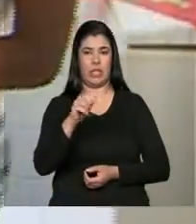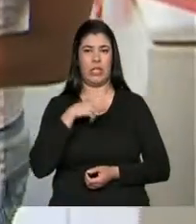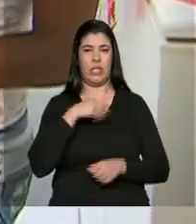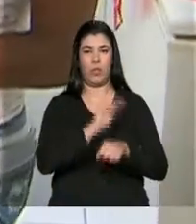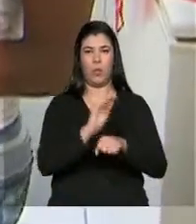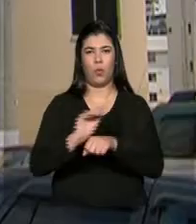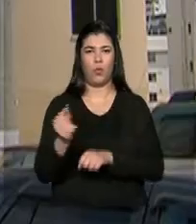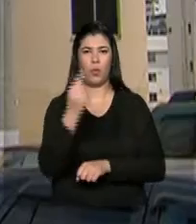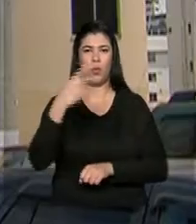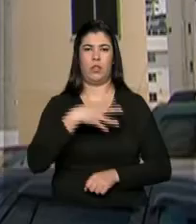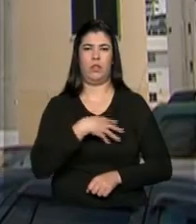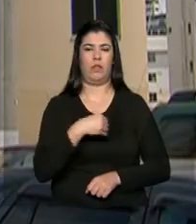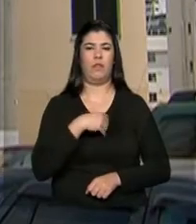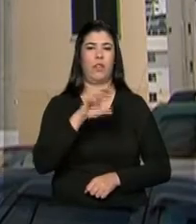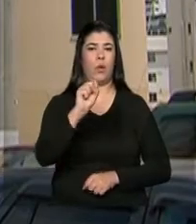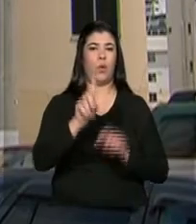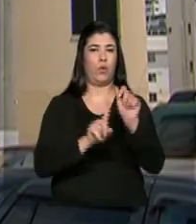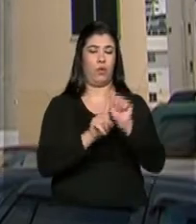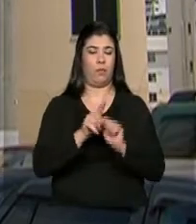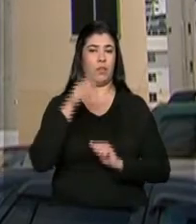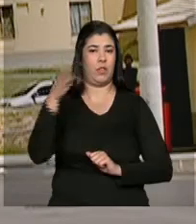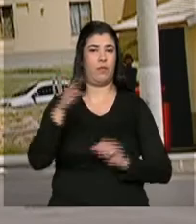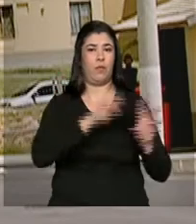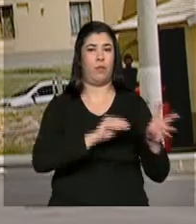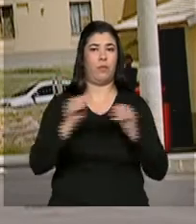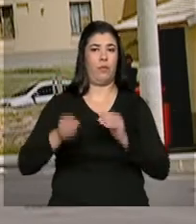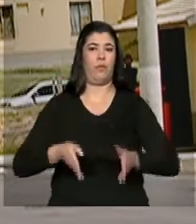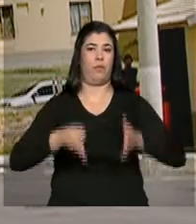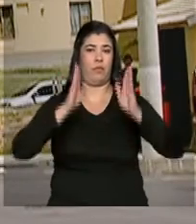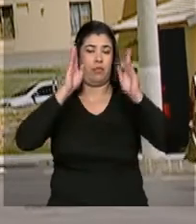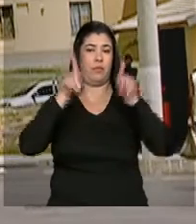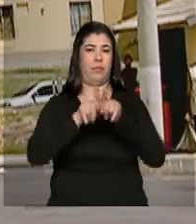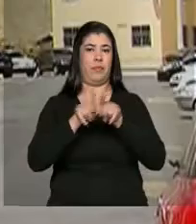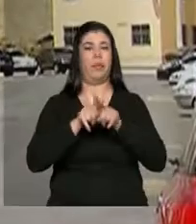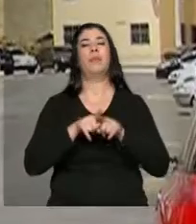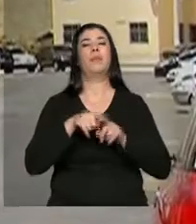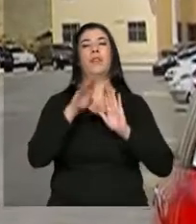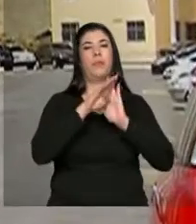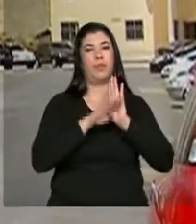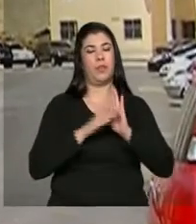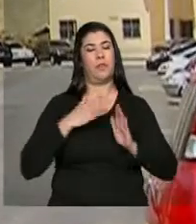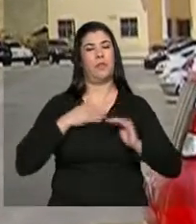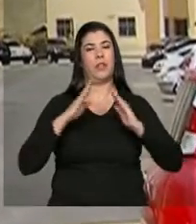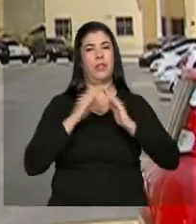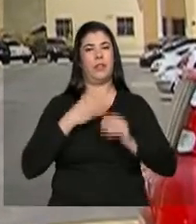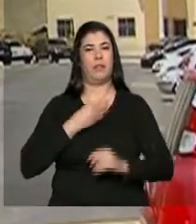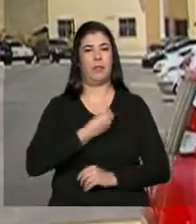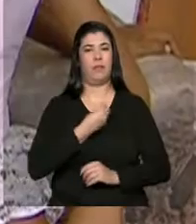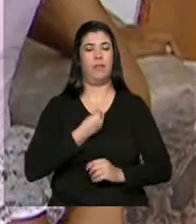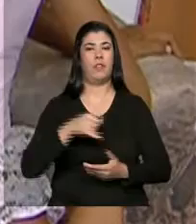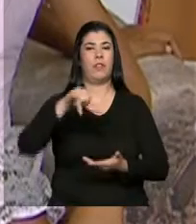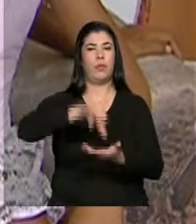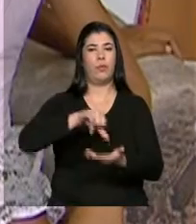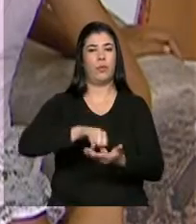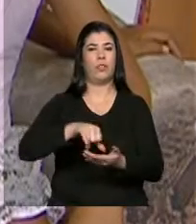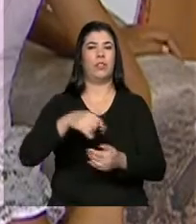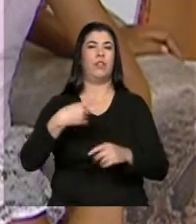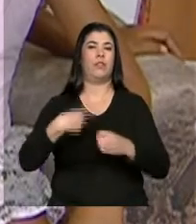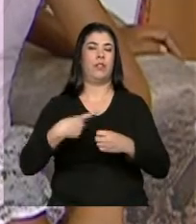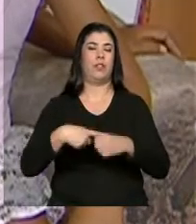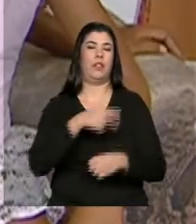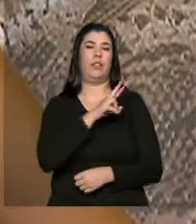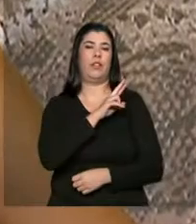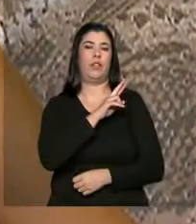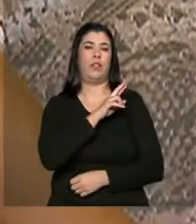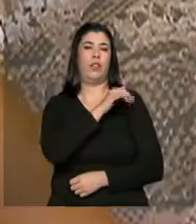oito meses foi morar no residencial Zequete, do Minha Casa Minha Vida, que fica no centro do Rio de Janeiro. Ao se inscrever no